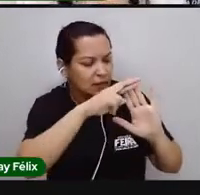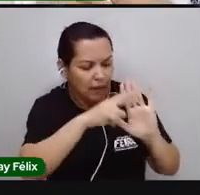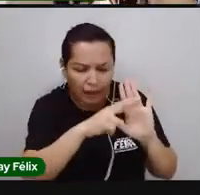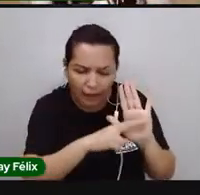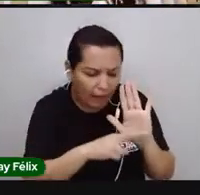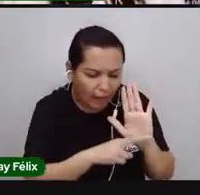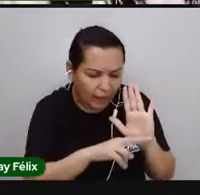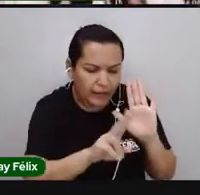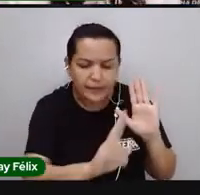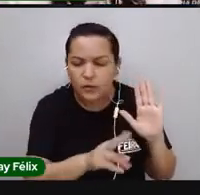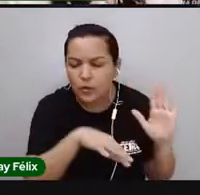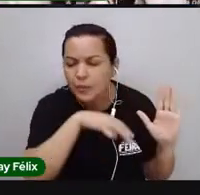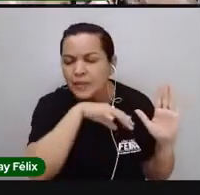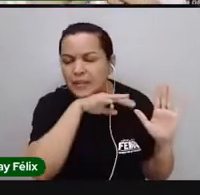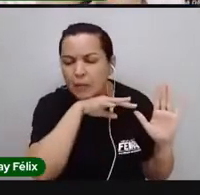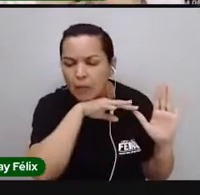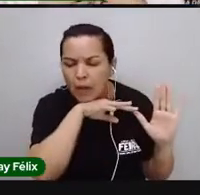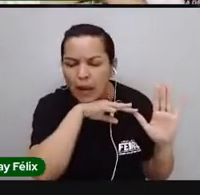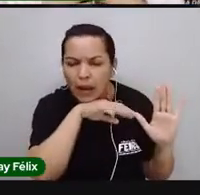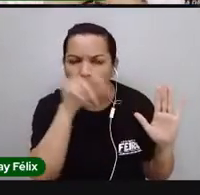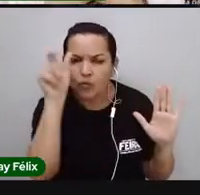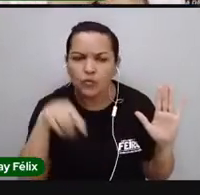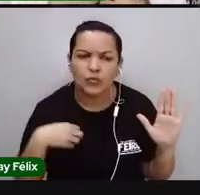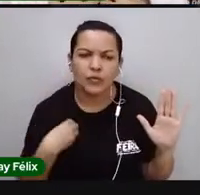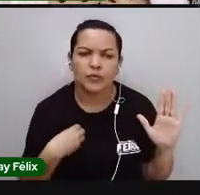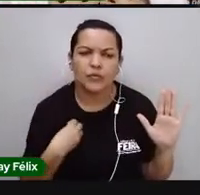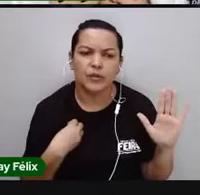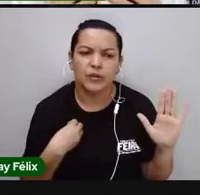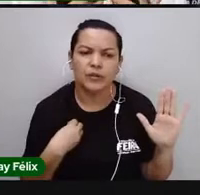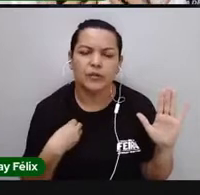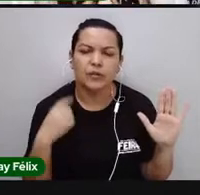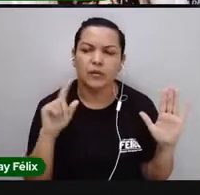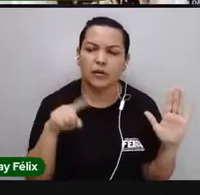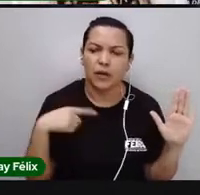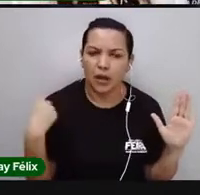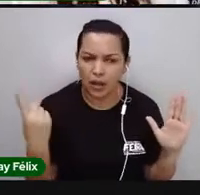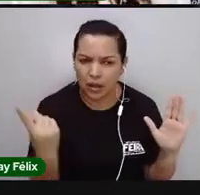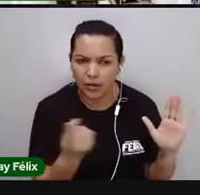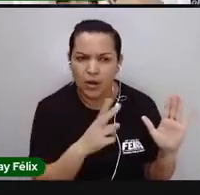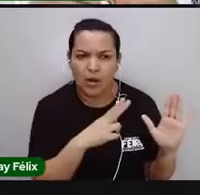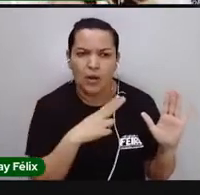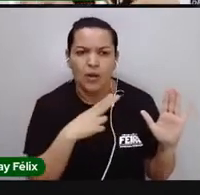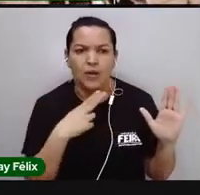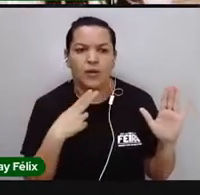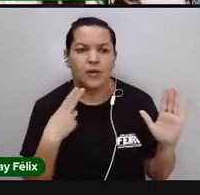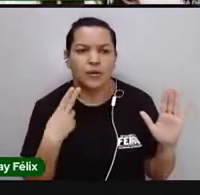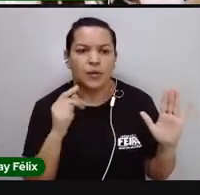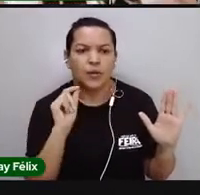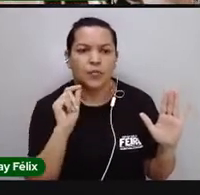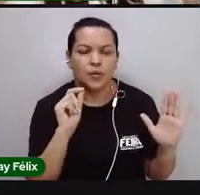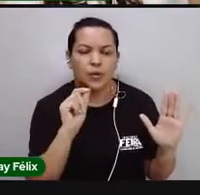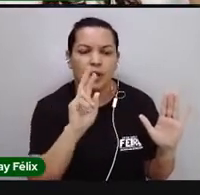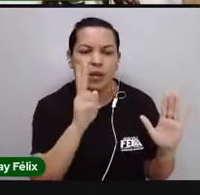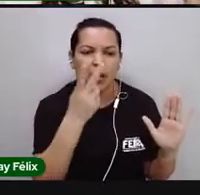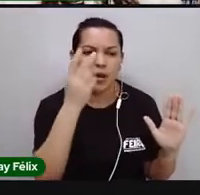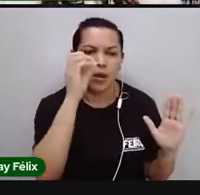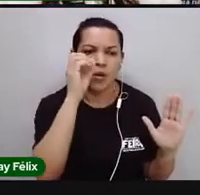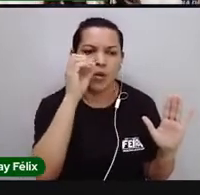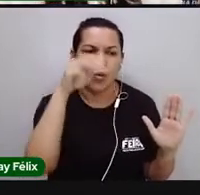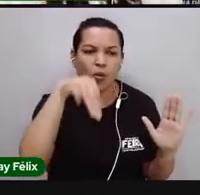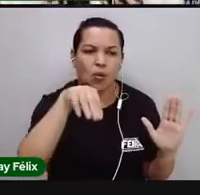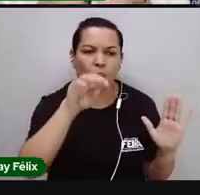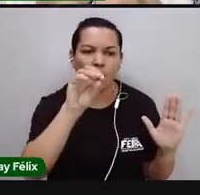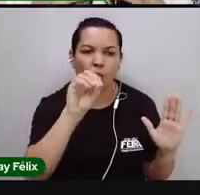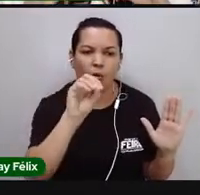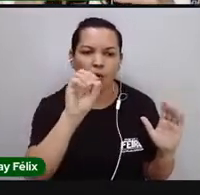animais e para esses seres vivos. Por exemplo, nós temos o nome de Homo sapiens. É o nome da nossa